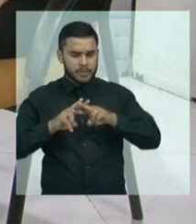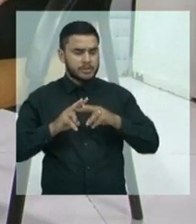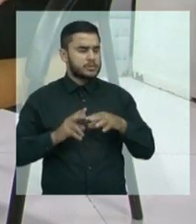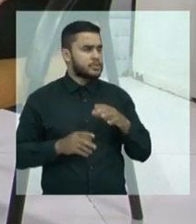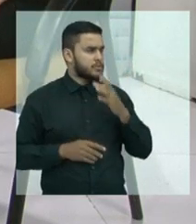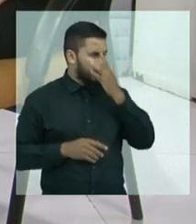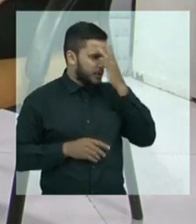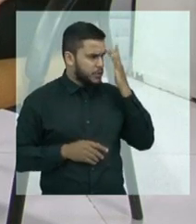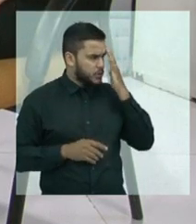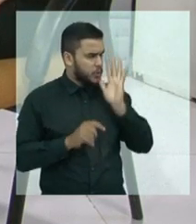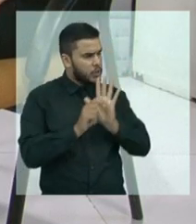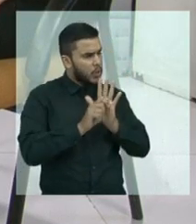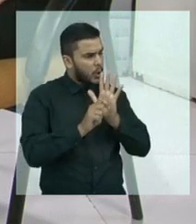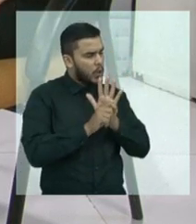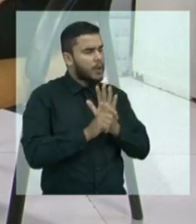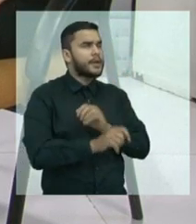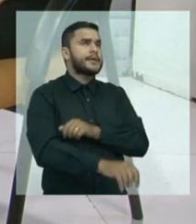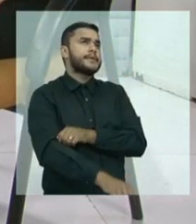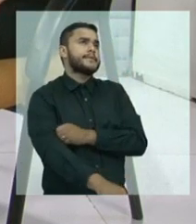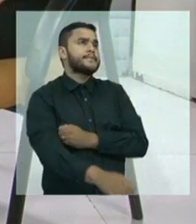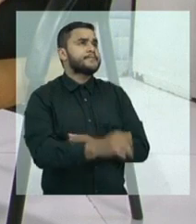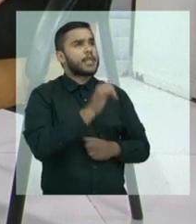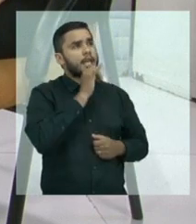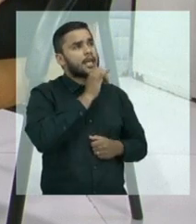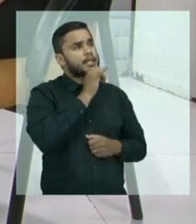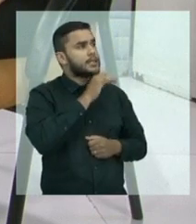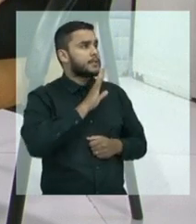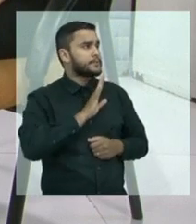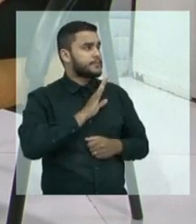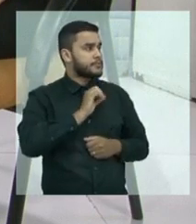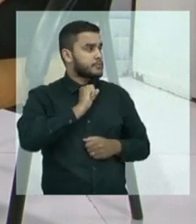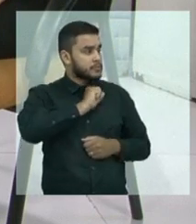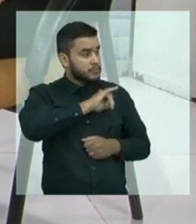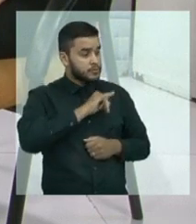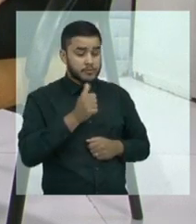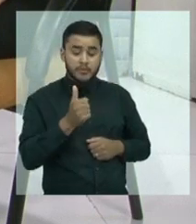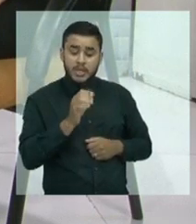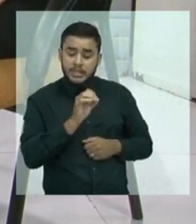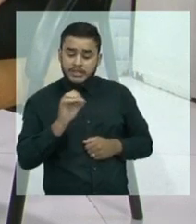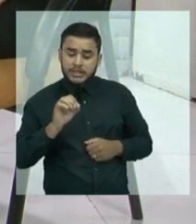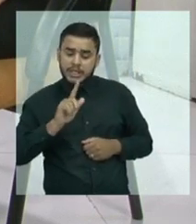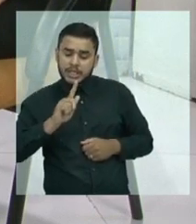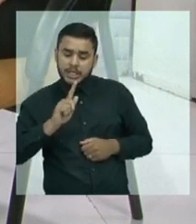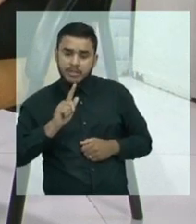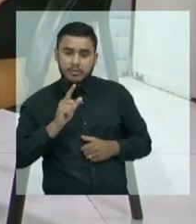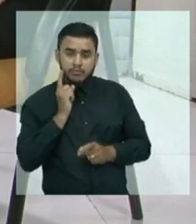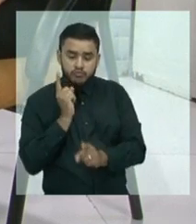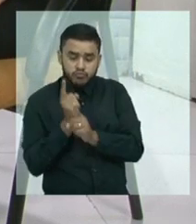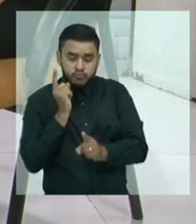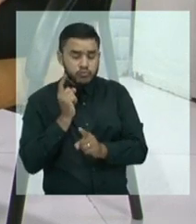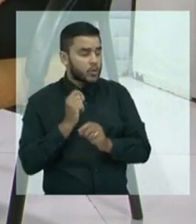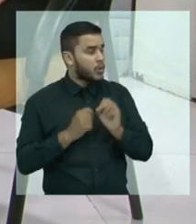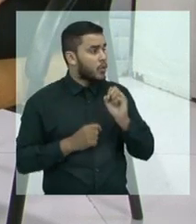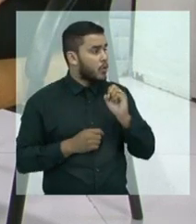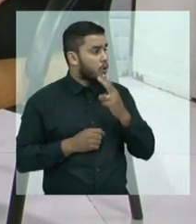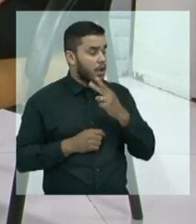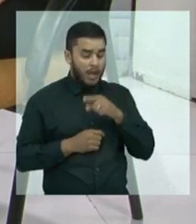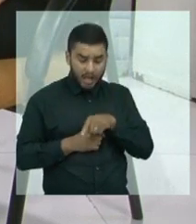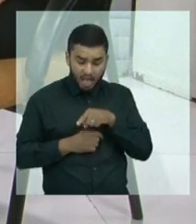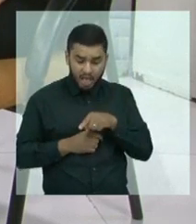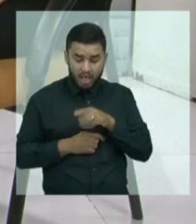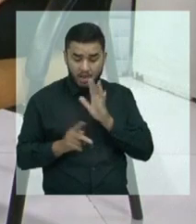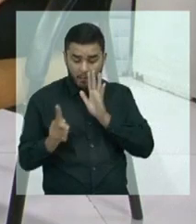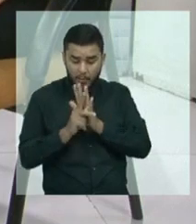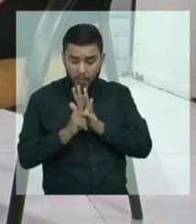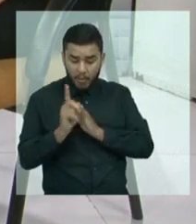drogas, né. Às vezes, uma pessoa é presa com 100 gramas, 50 gramas de uma droga e ela fica encarcerada, né.